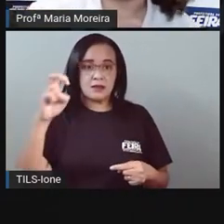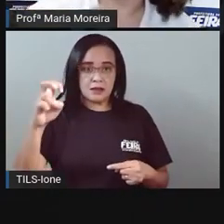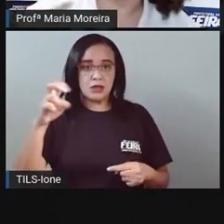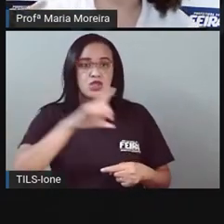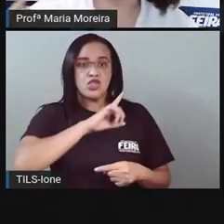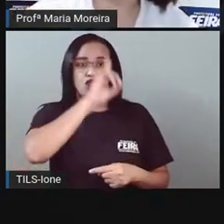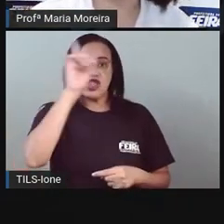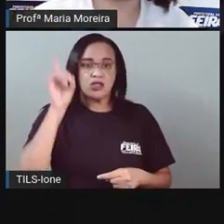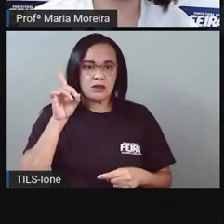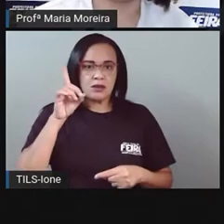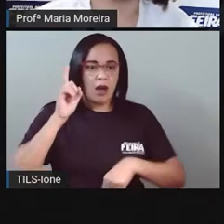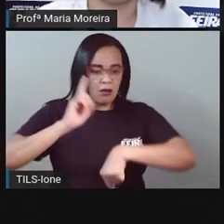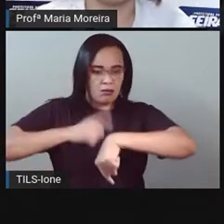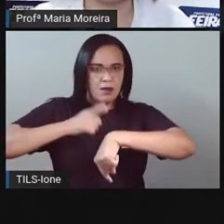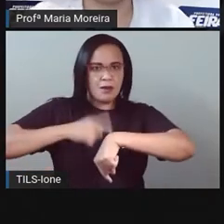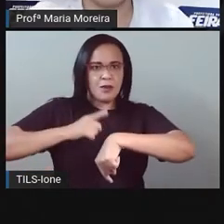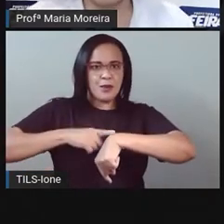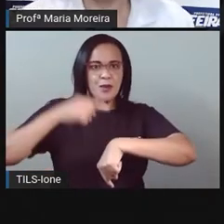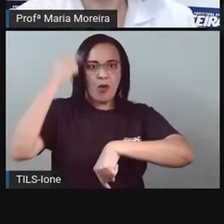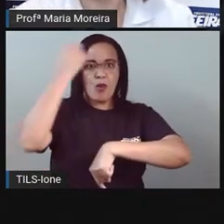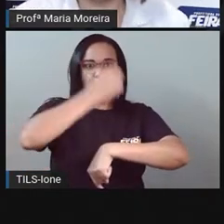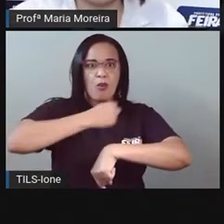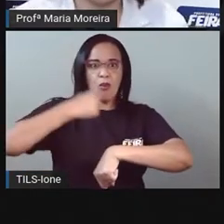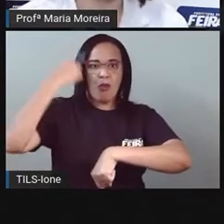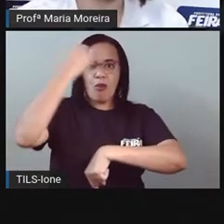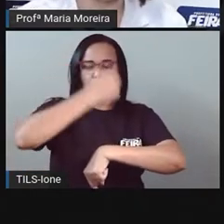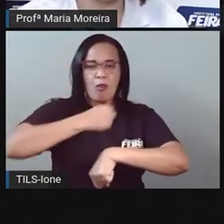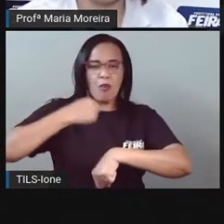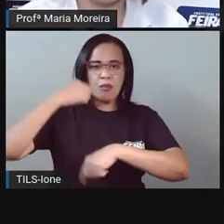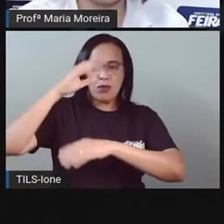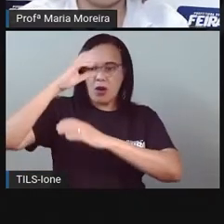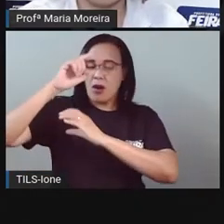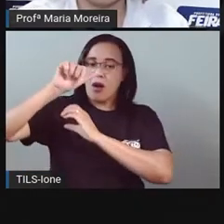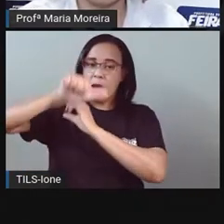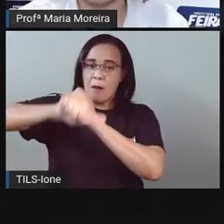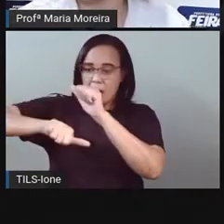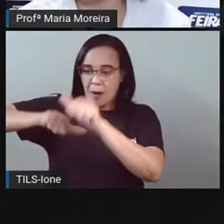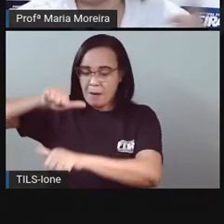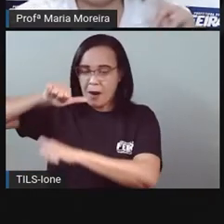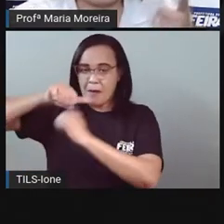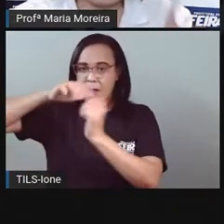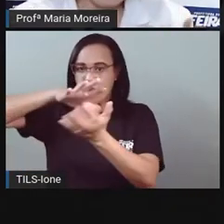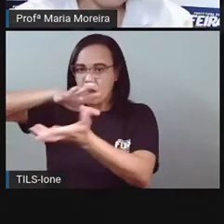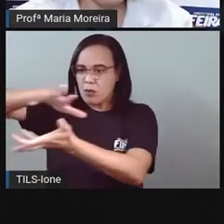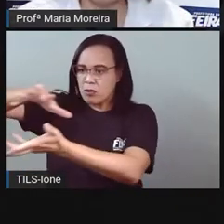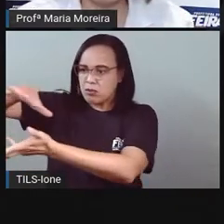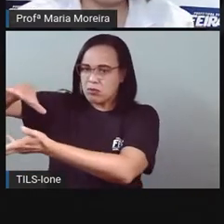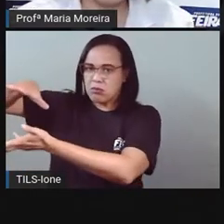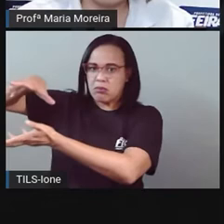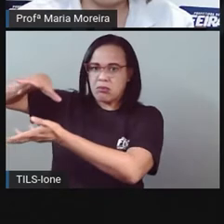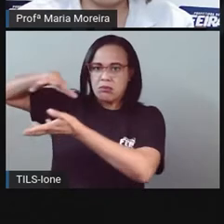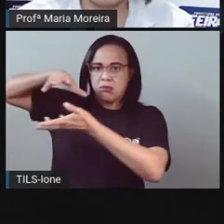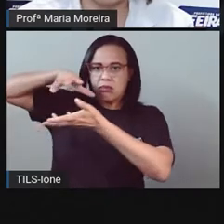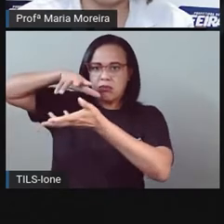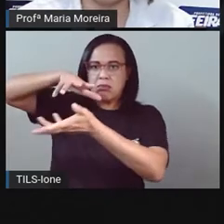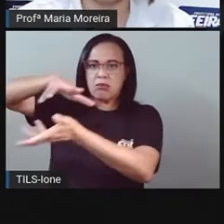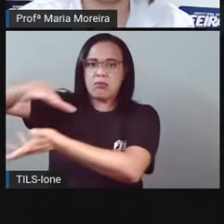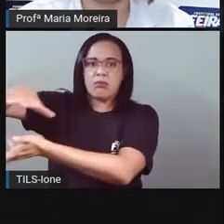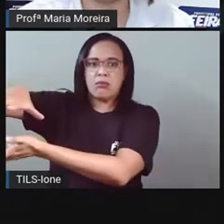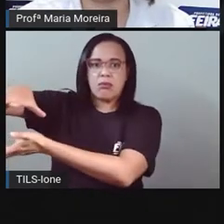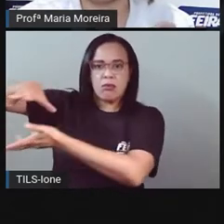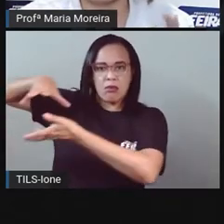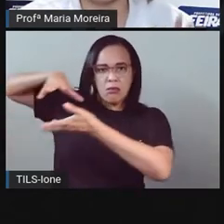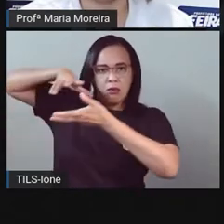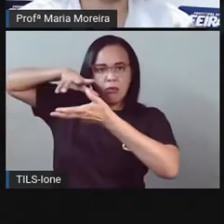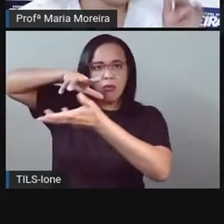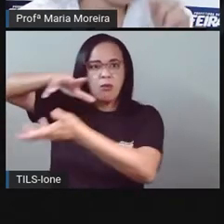que a Terra leva aí para dar a volta ao Sol. E só uma coisinha para dizer para vocês. Não ache que ela vai devagarzinho, não,